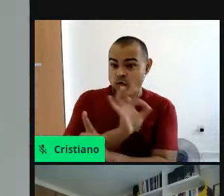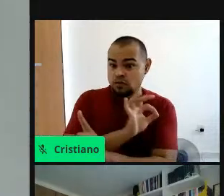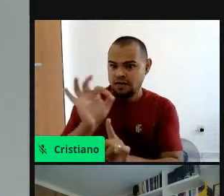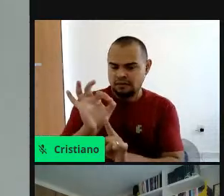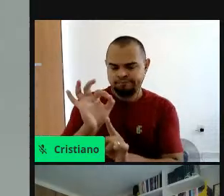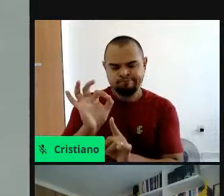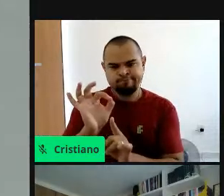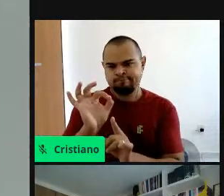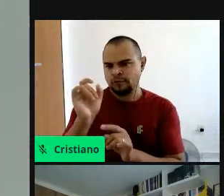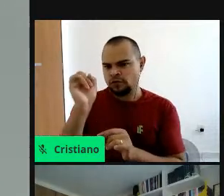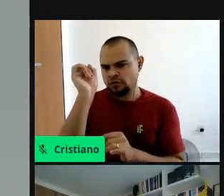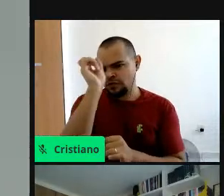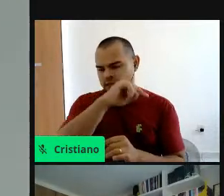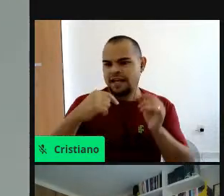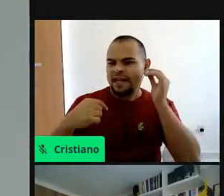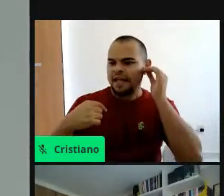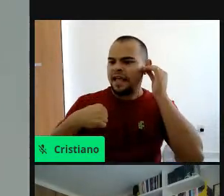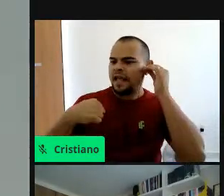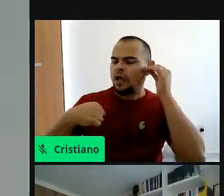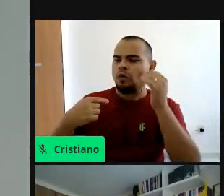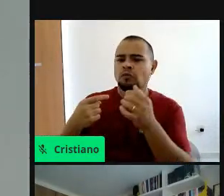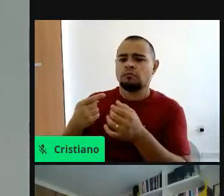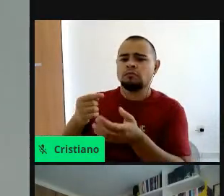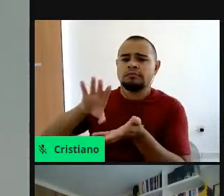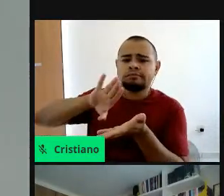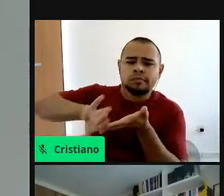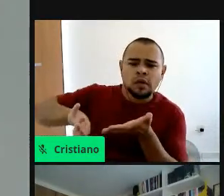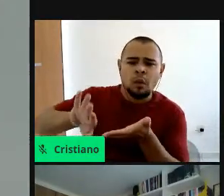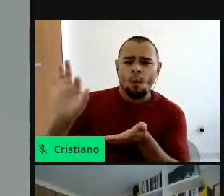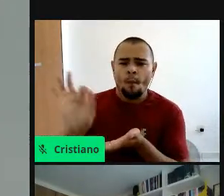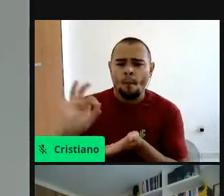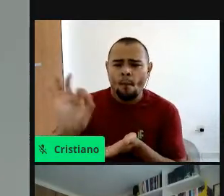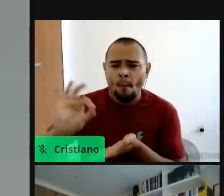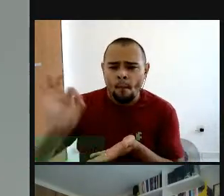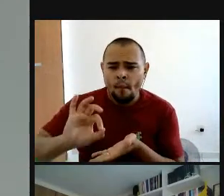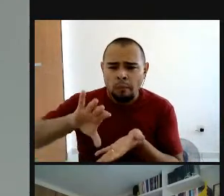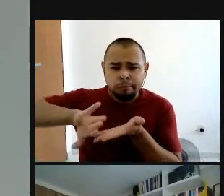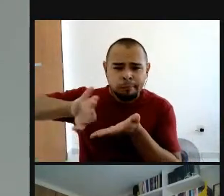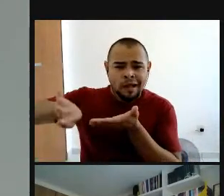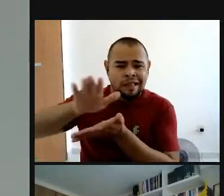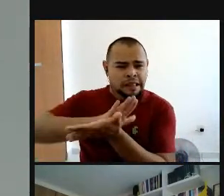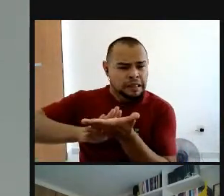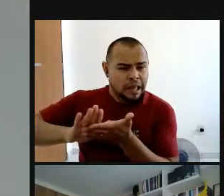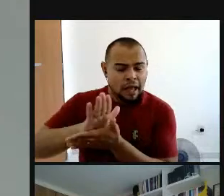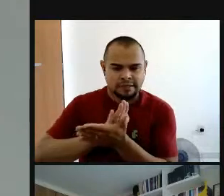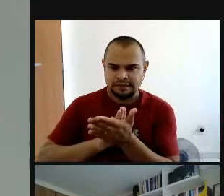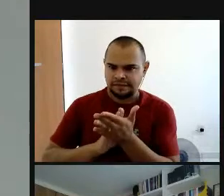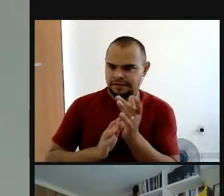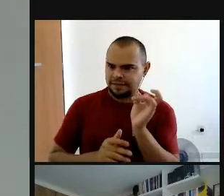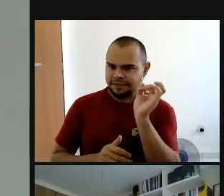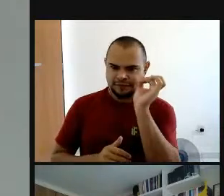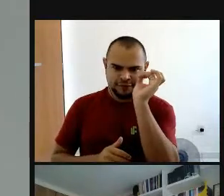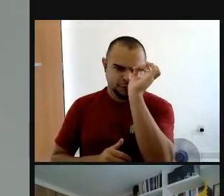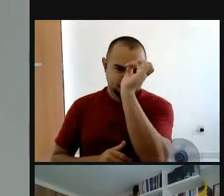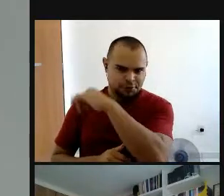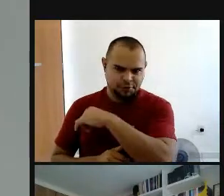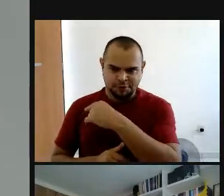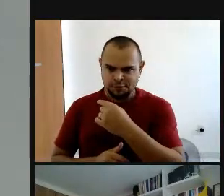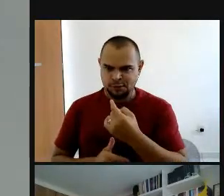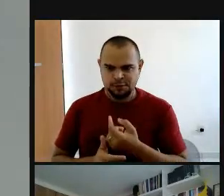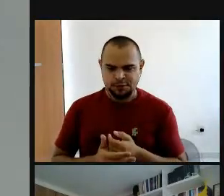não, eu não causo nenhum impacto, né, eu não gero nenhum tipo de resíduo, né, é difícil se chegar a isso,